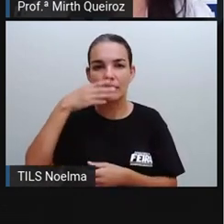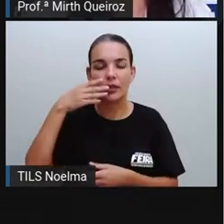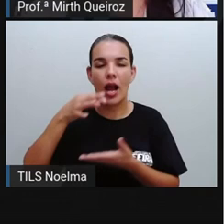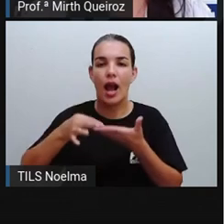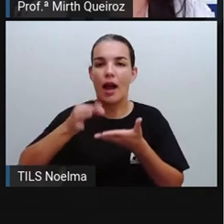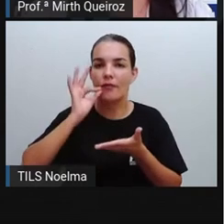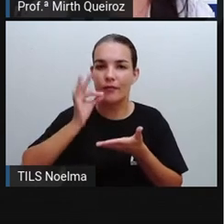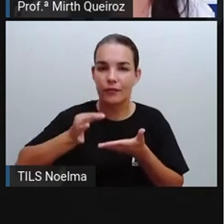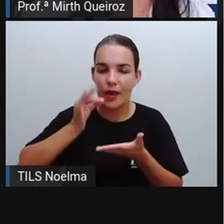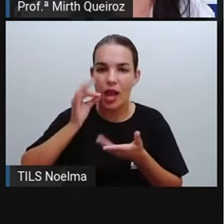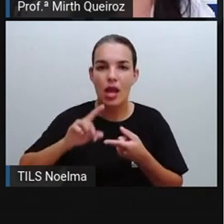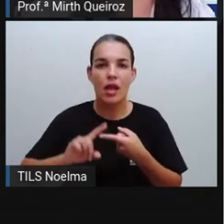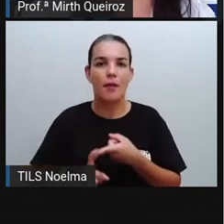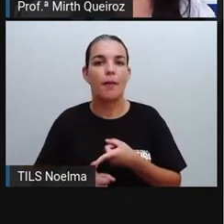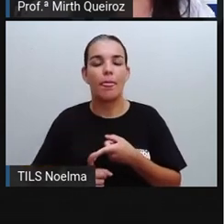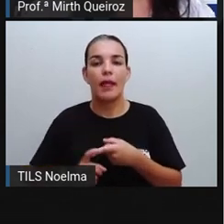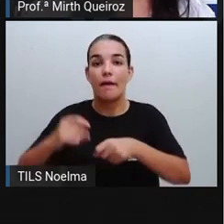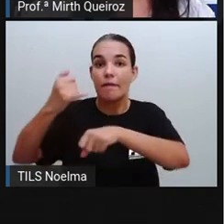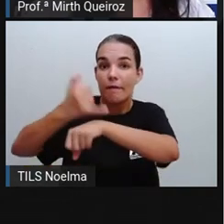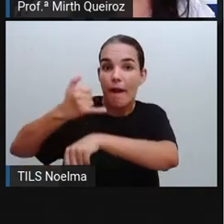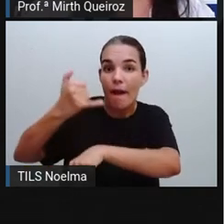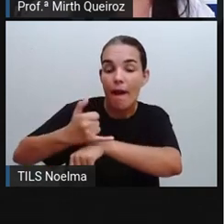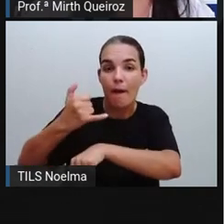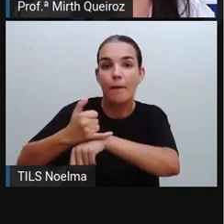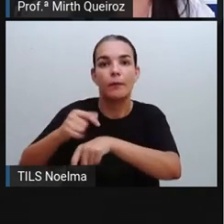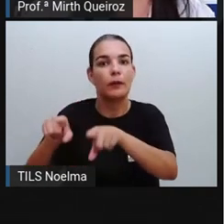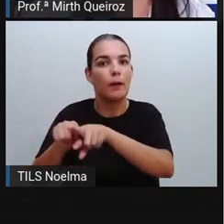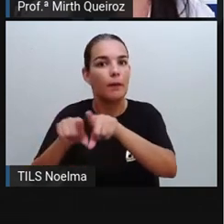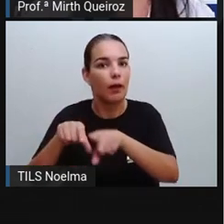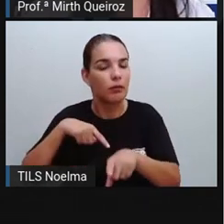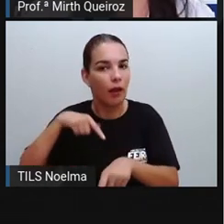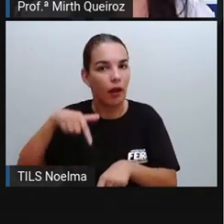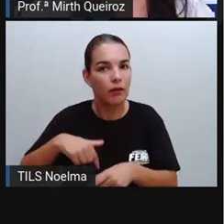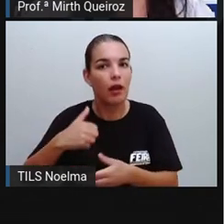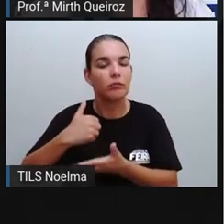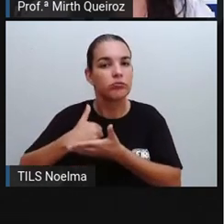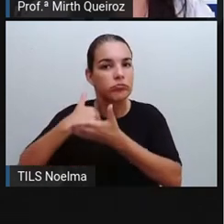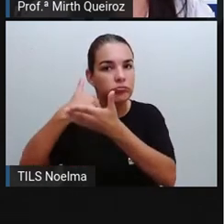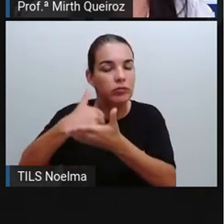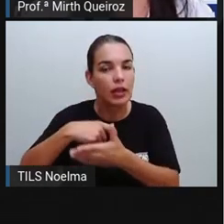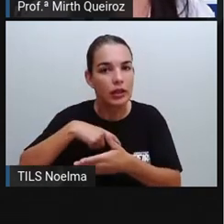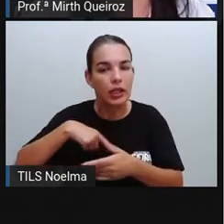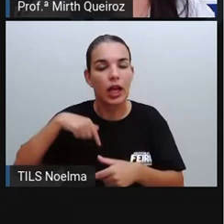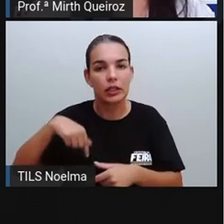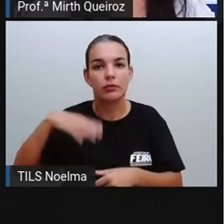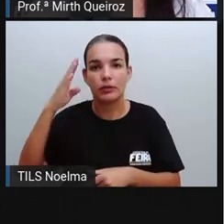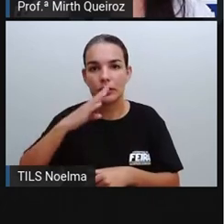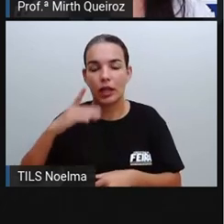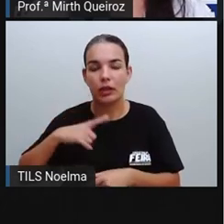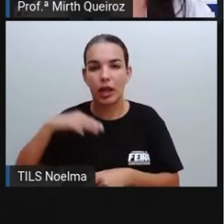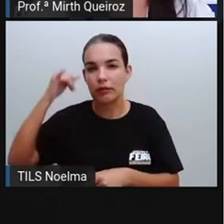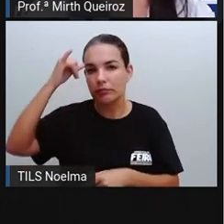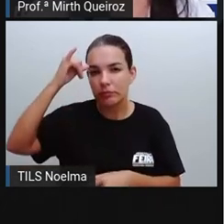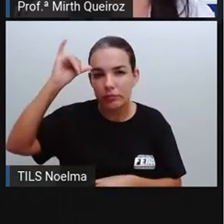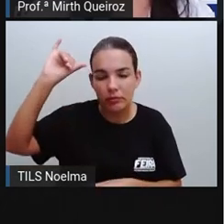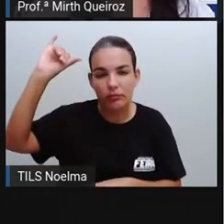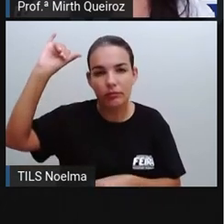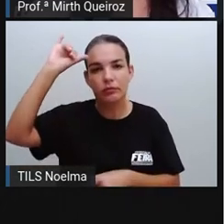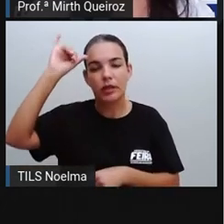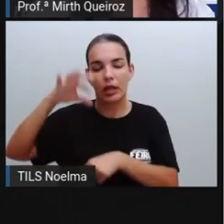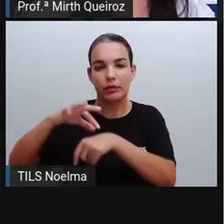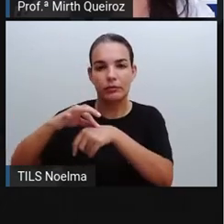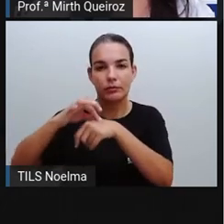café, o minério de ferro também nós temos aí em grande quantidade, a carne bovina, o